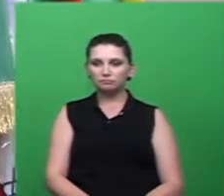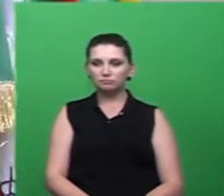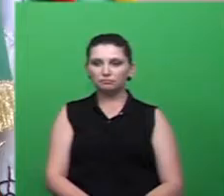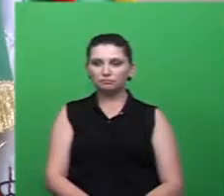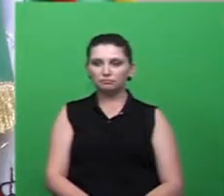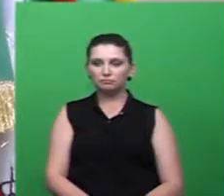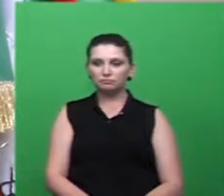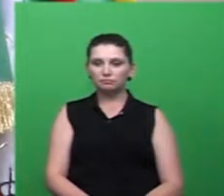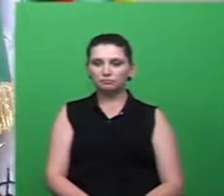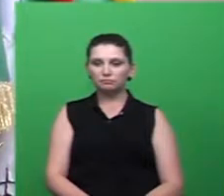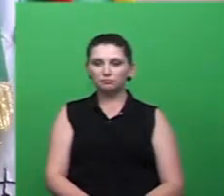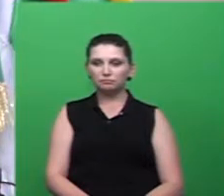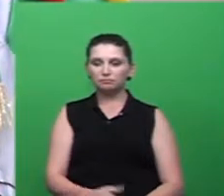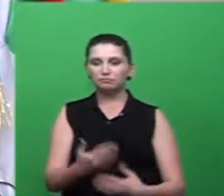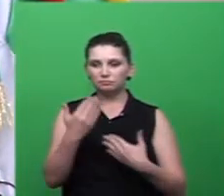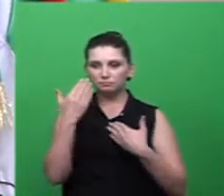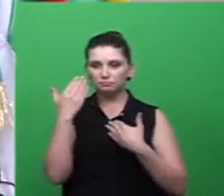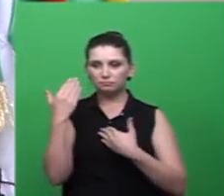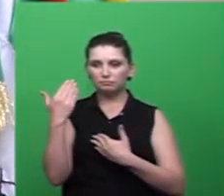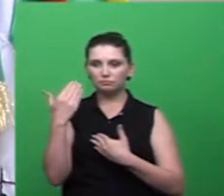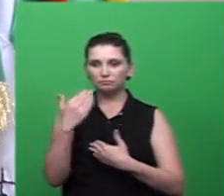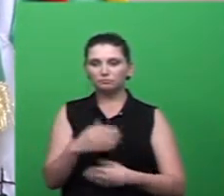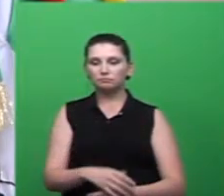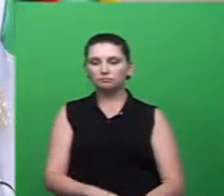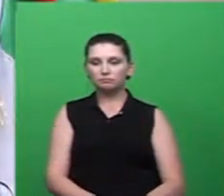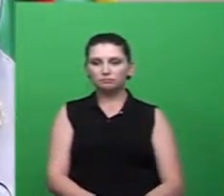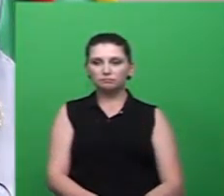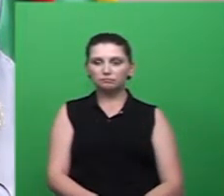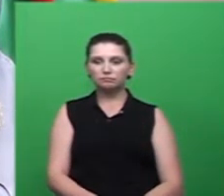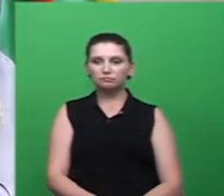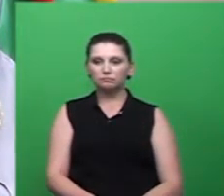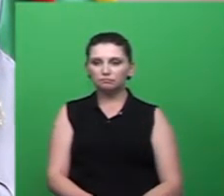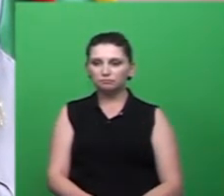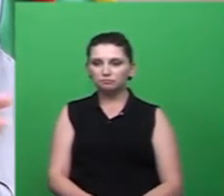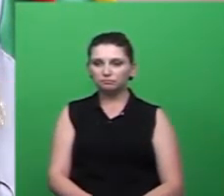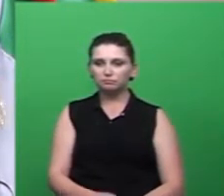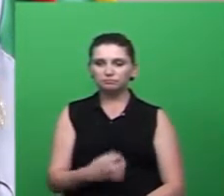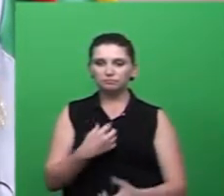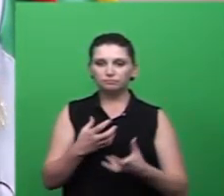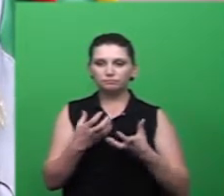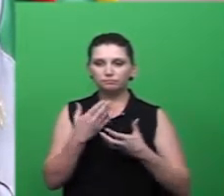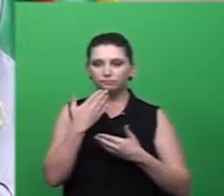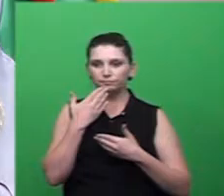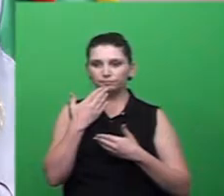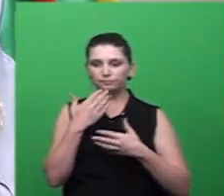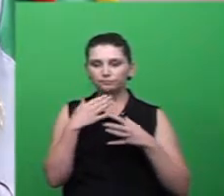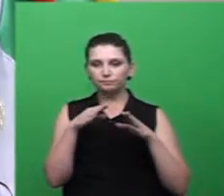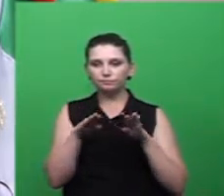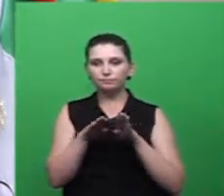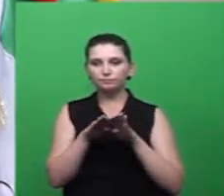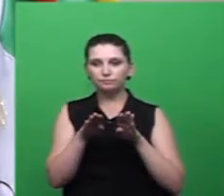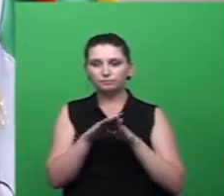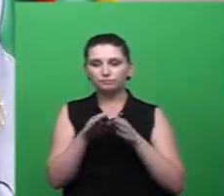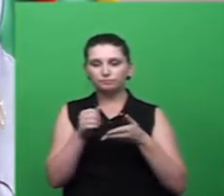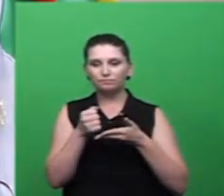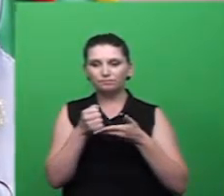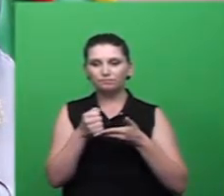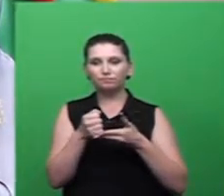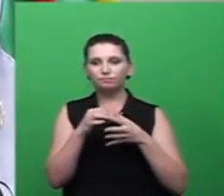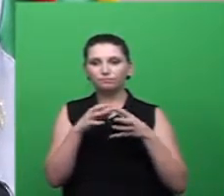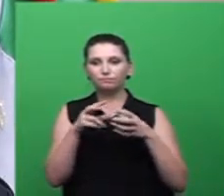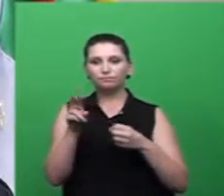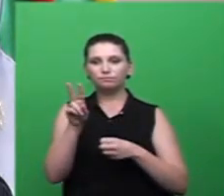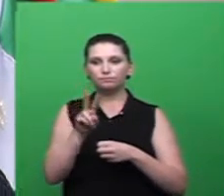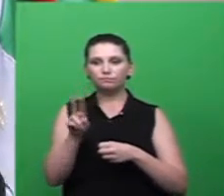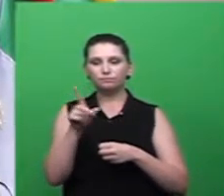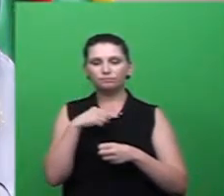Alô. Obrigado pela parte. Eu quero contribuir e pedir também o apoio dos vereadores, porque o ano passado nós fizemos um